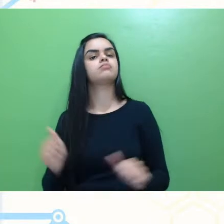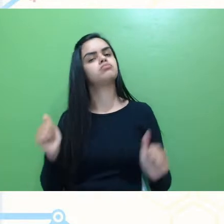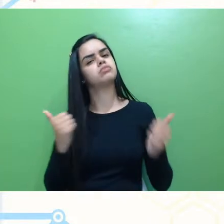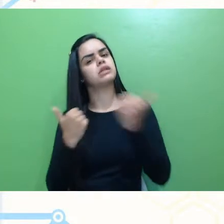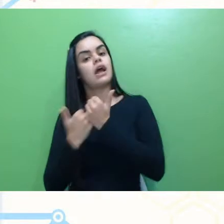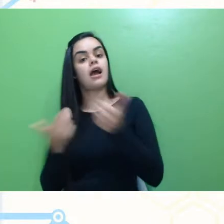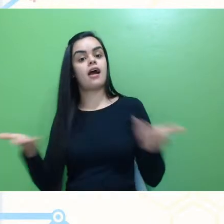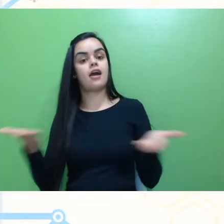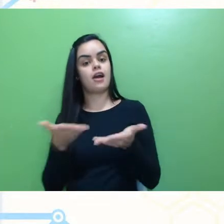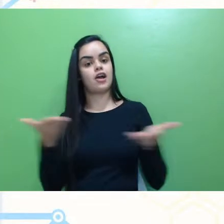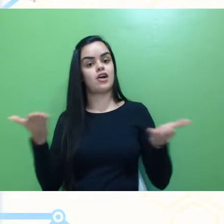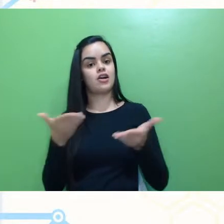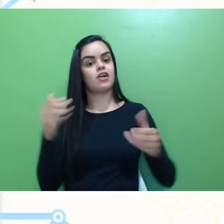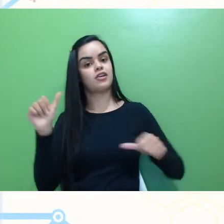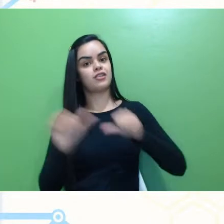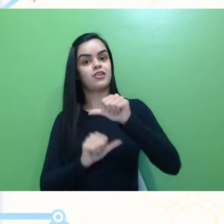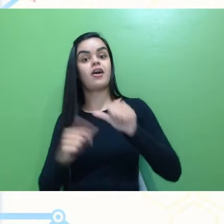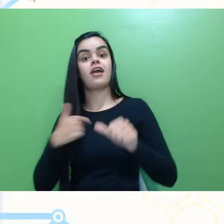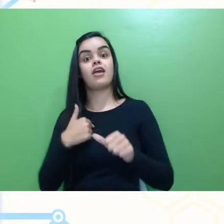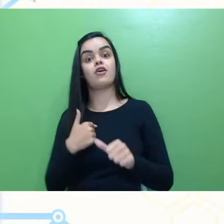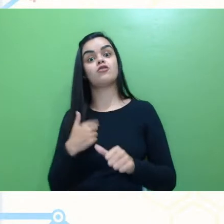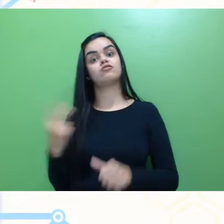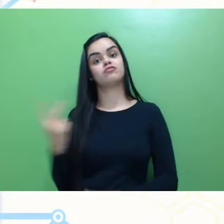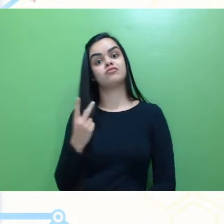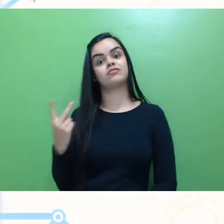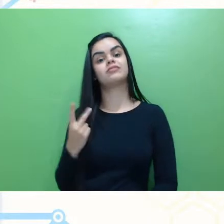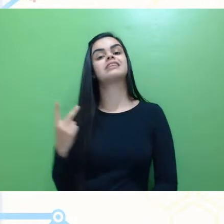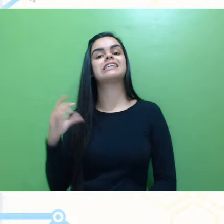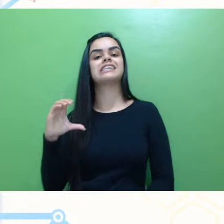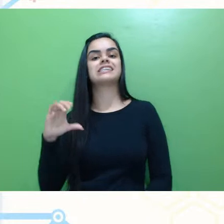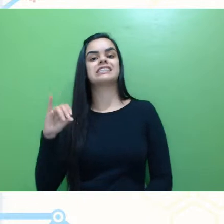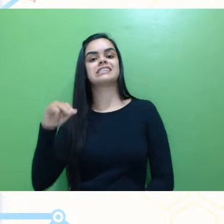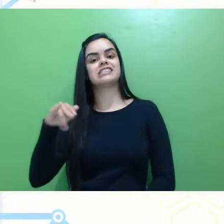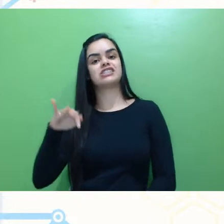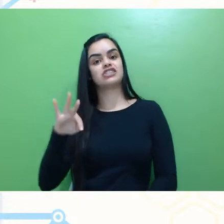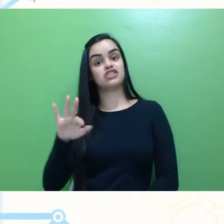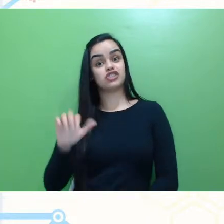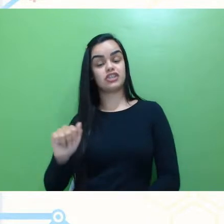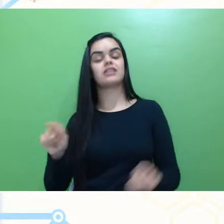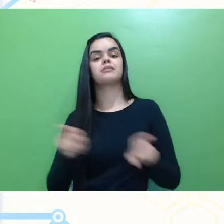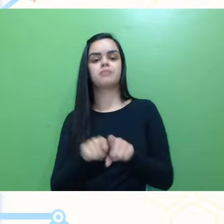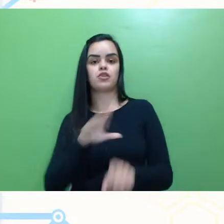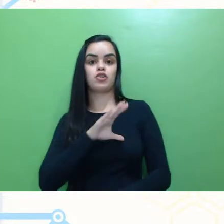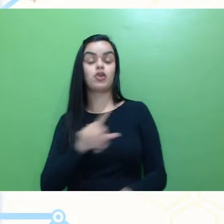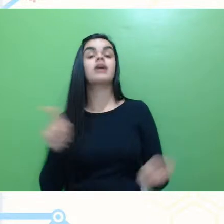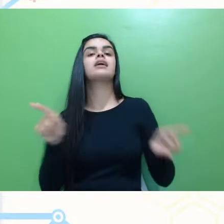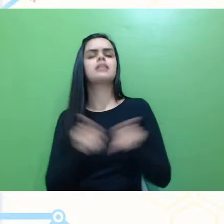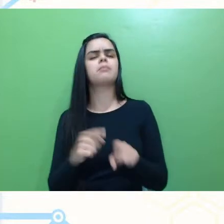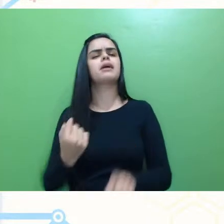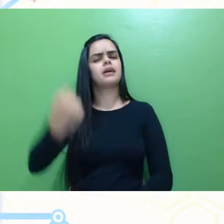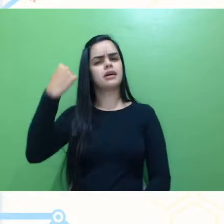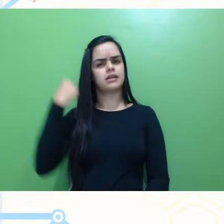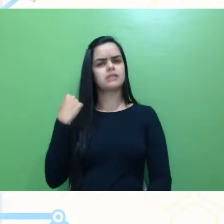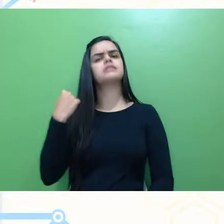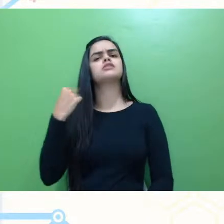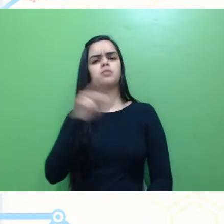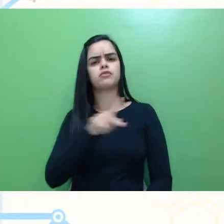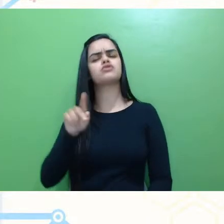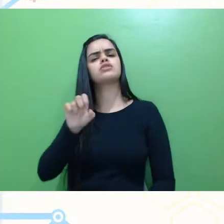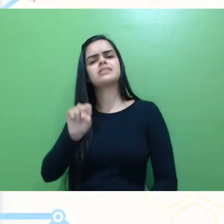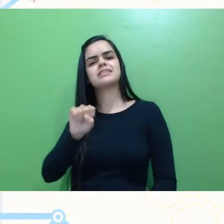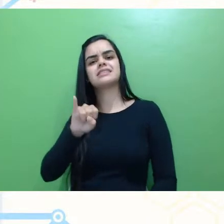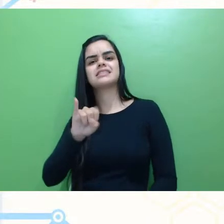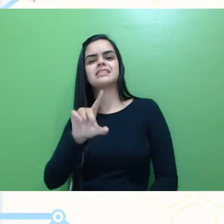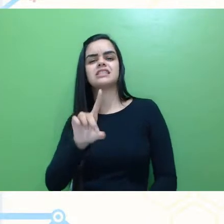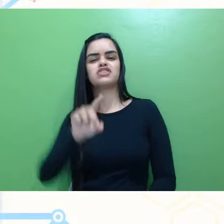e agora eu e a professora Cíntia, sem esquecer também do professor Sidney, que foi coordenador adjunto em algum momento. Então,